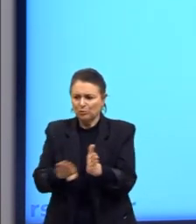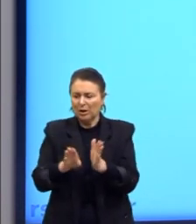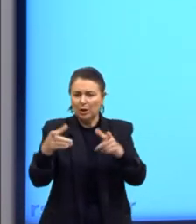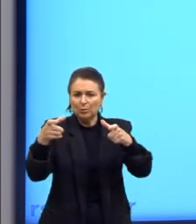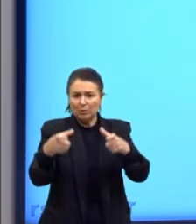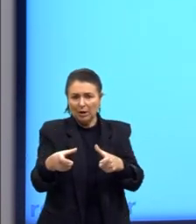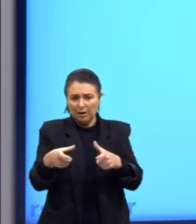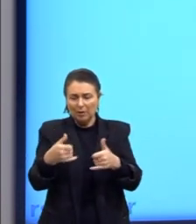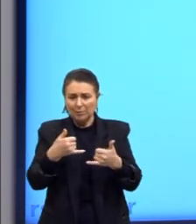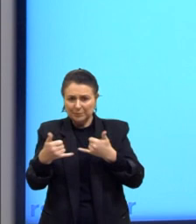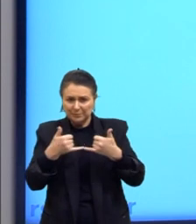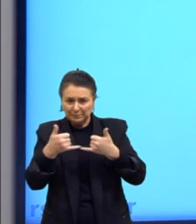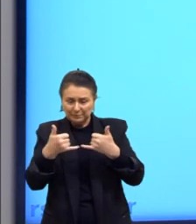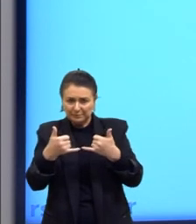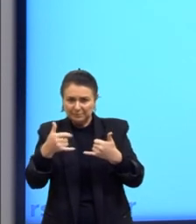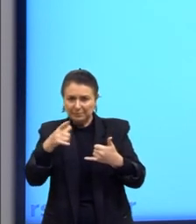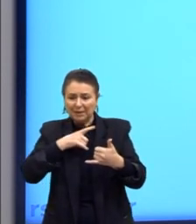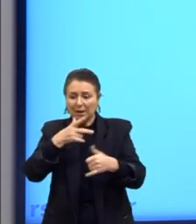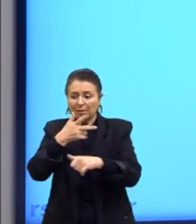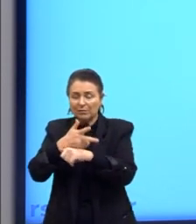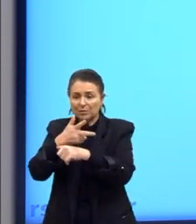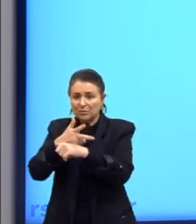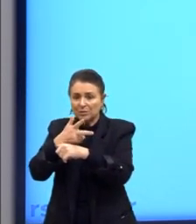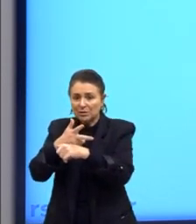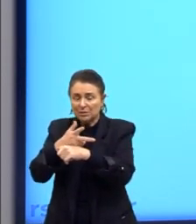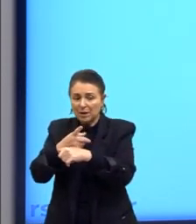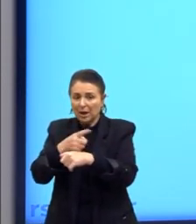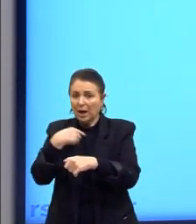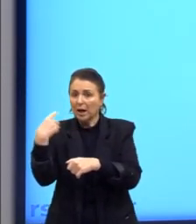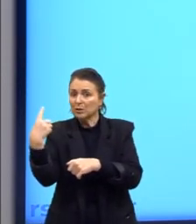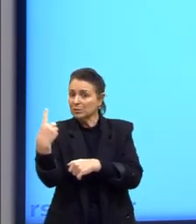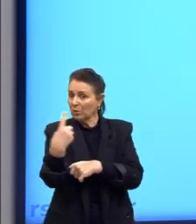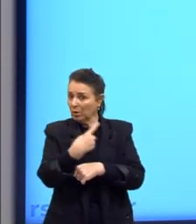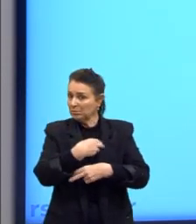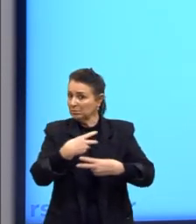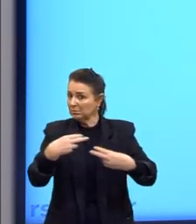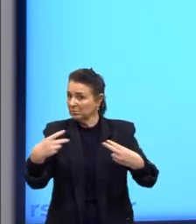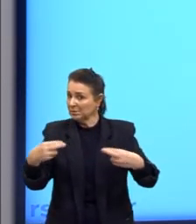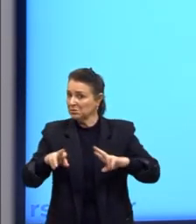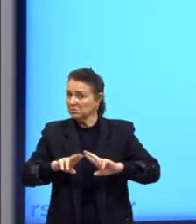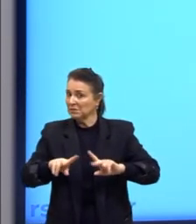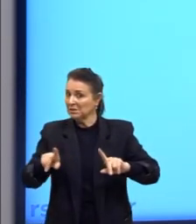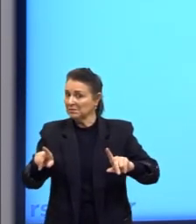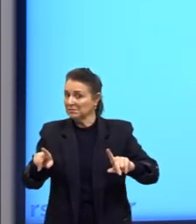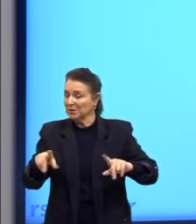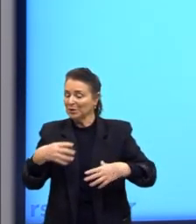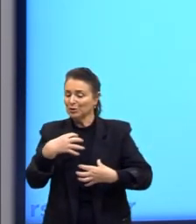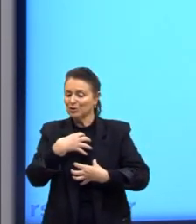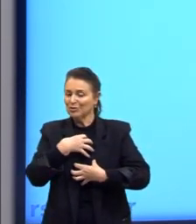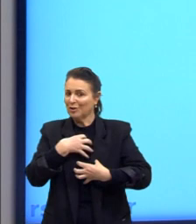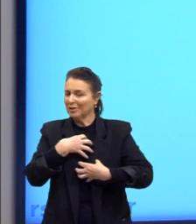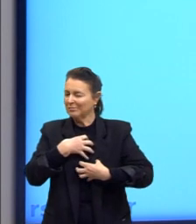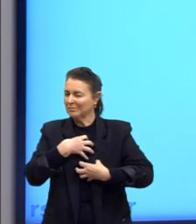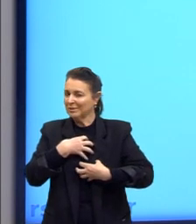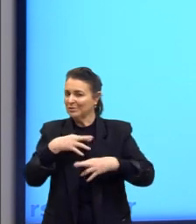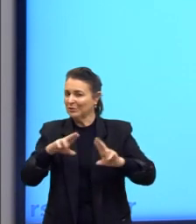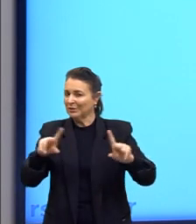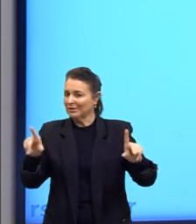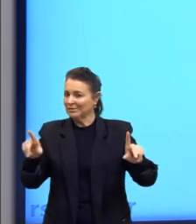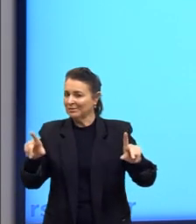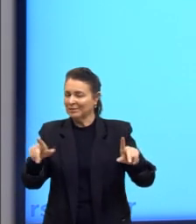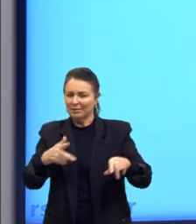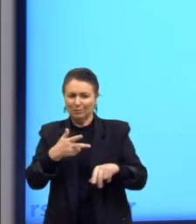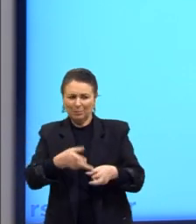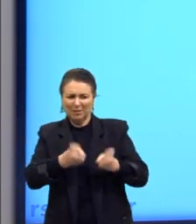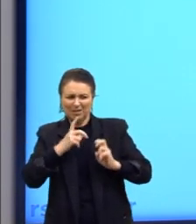tem vigilância, as nossas atitudes certamente são diferentes de um lugar onde não teria vigilância. Então, ela é